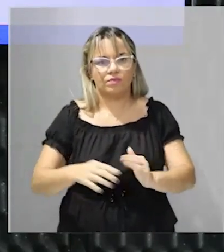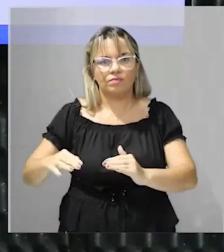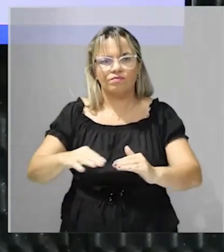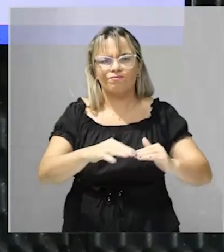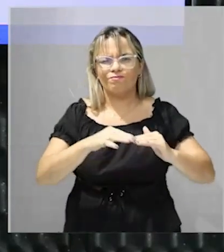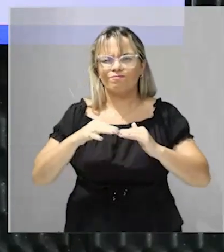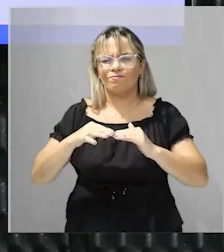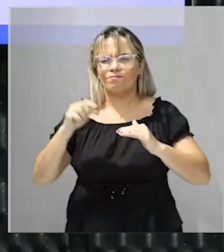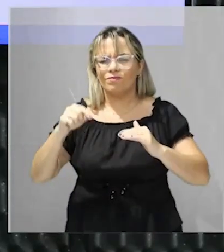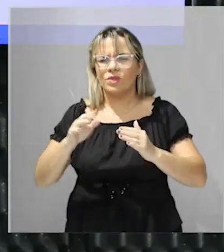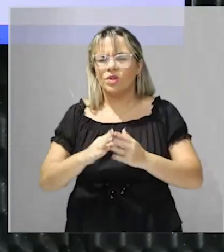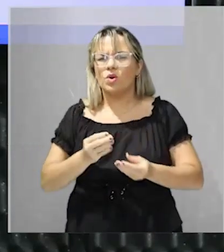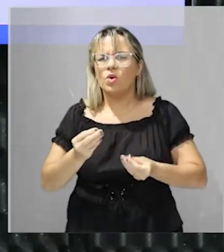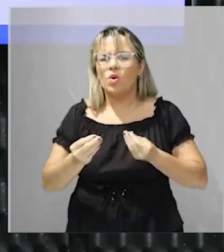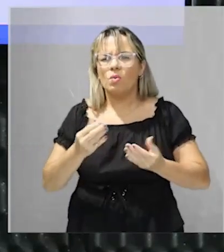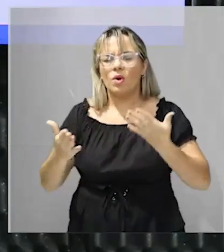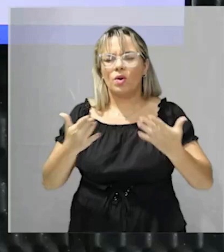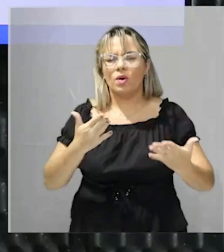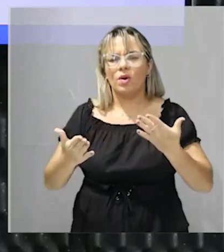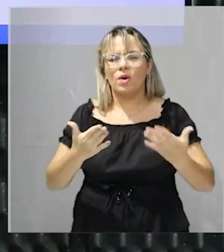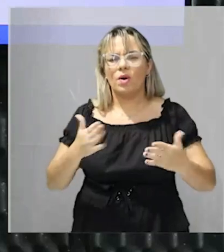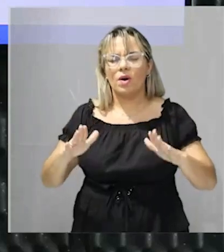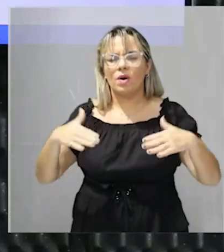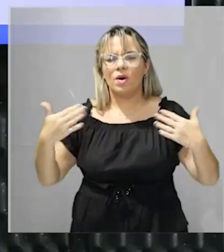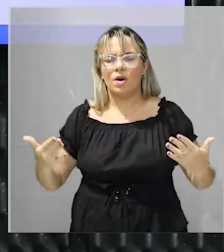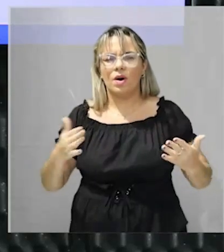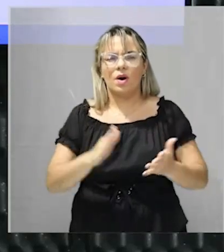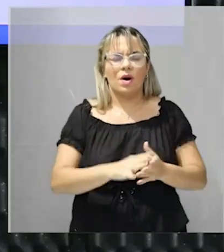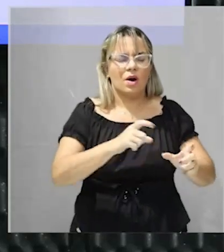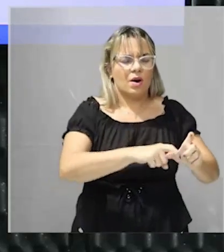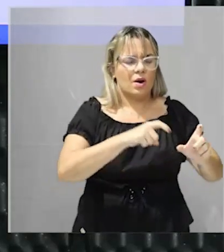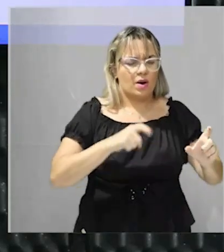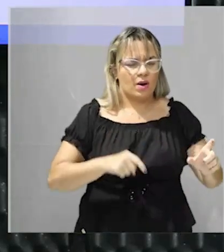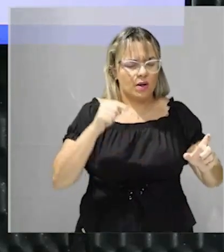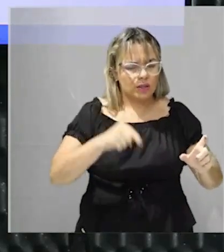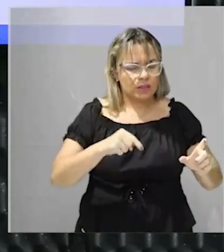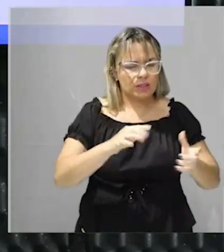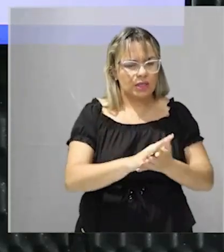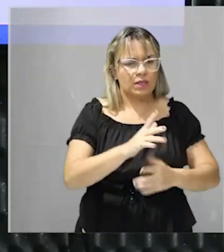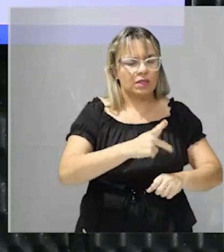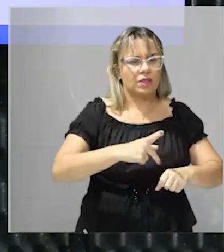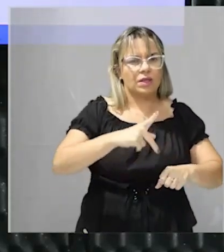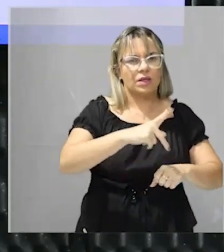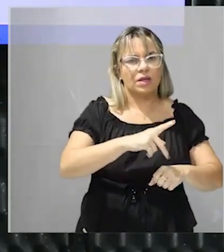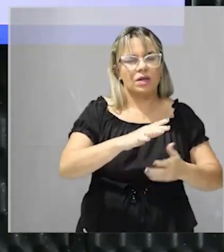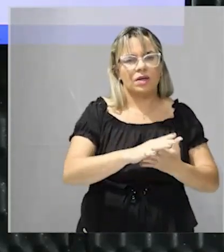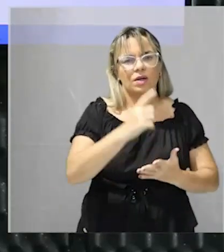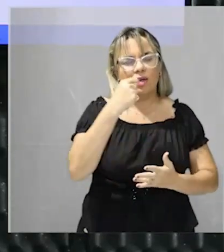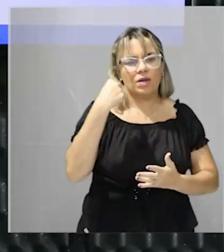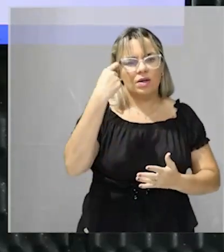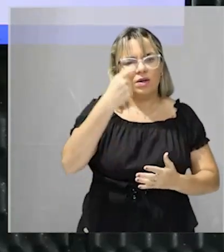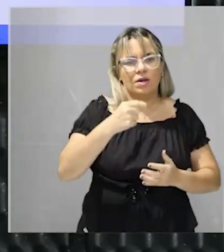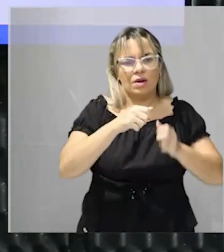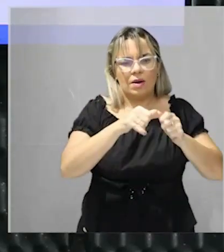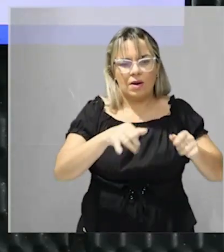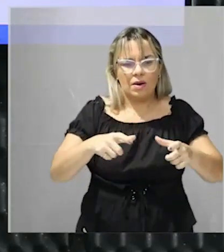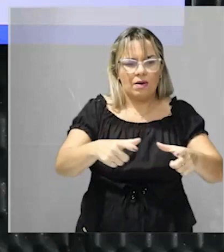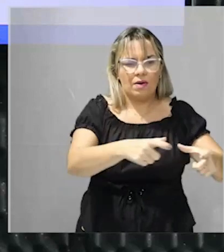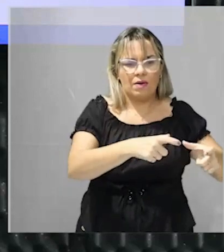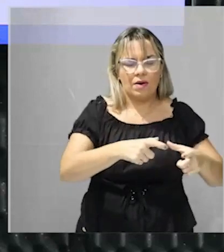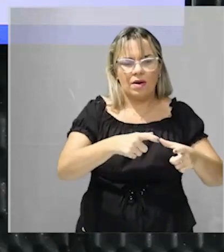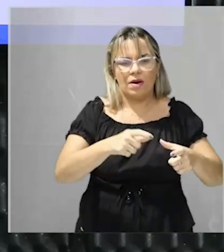independência do Brasil e a independência das colônias espanholas na América Latina tem vários pontos comuns